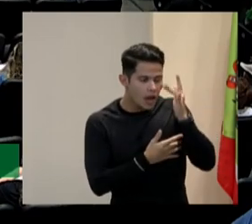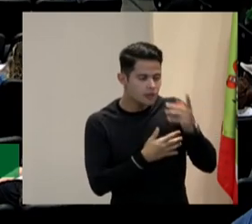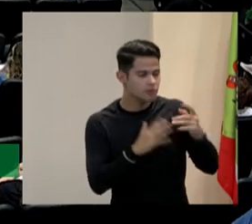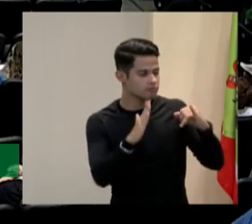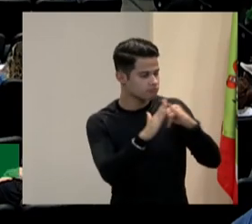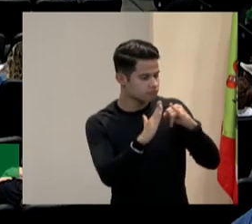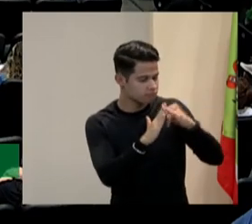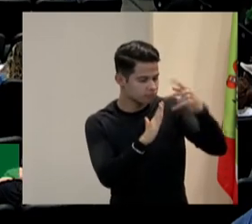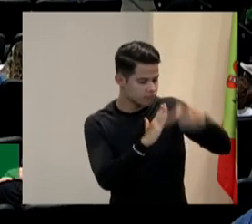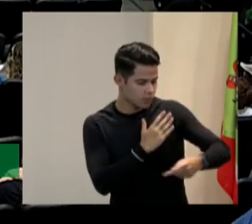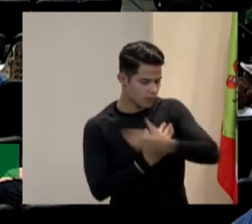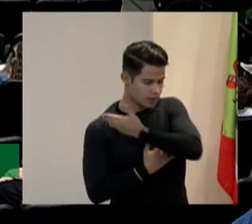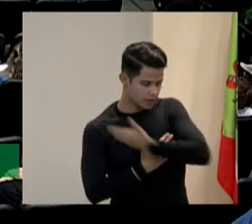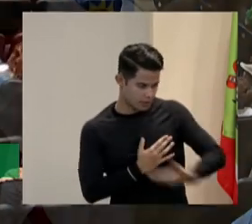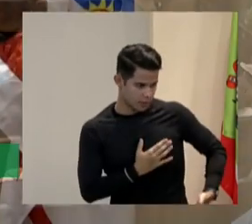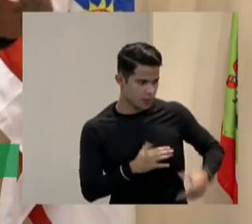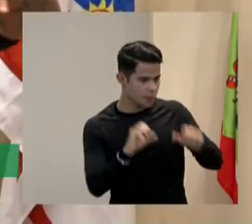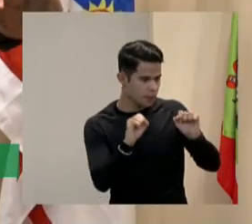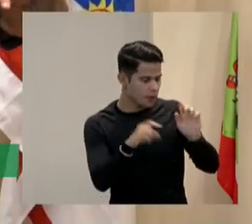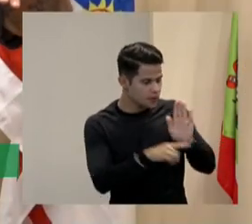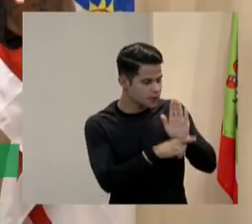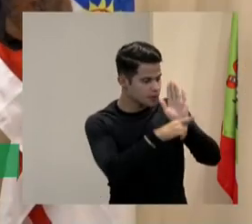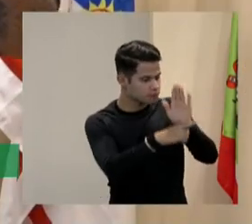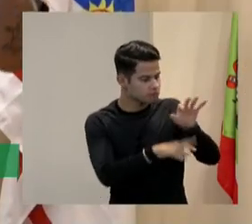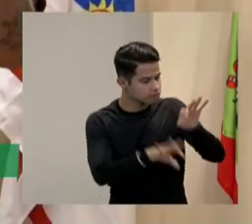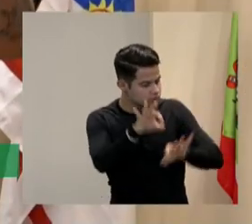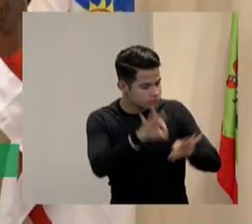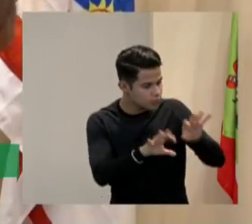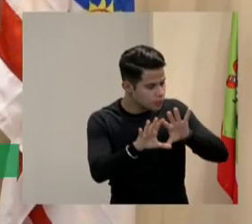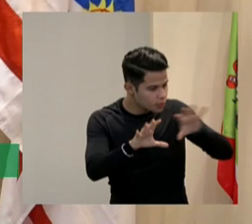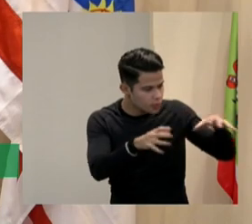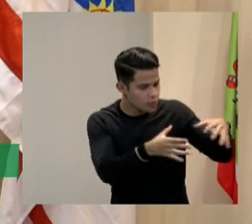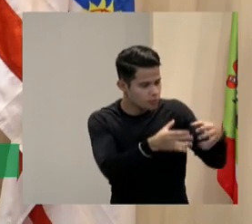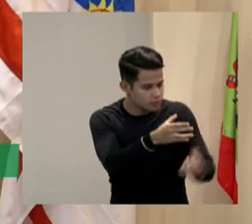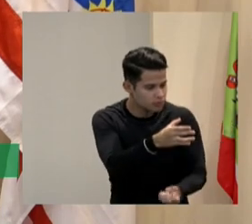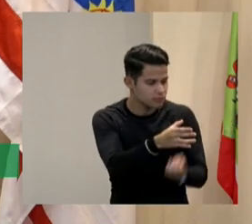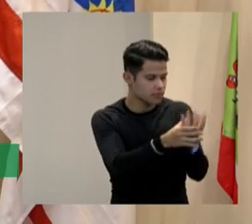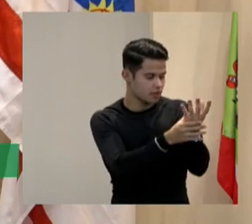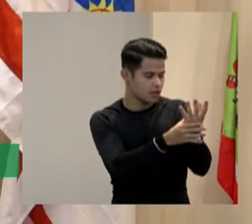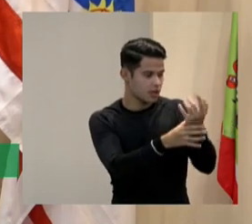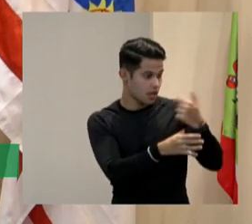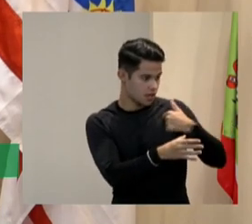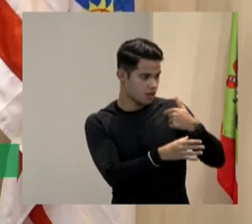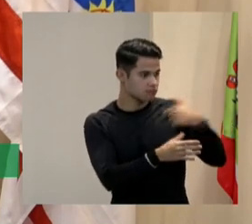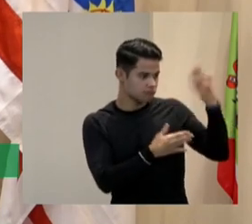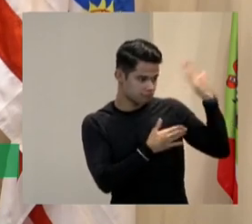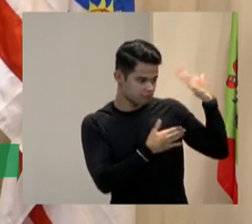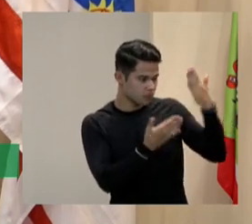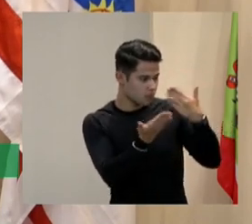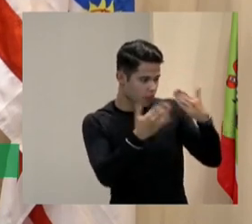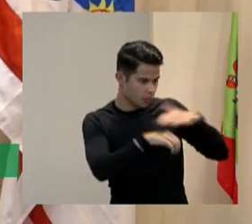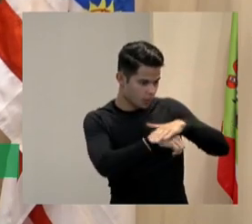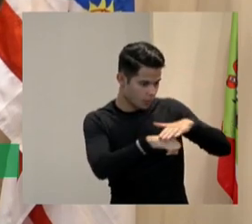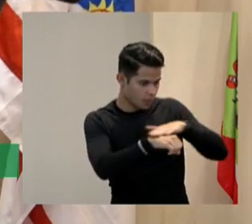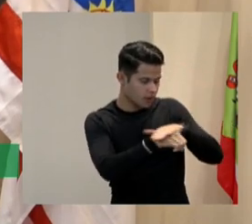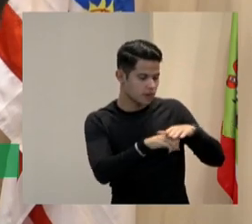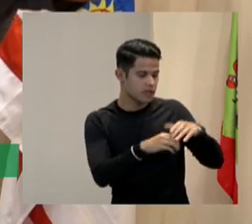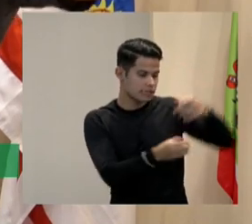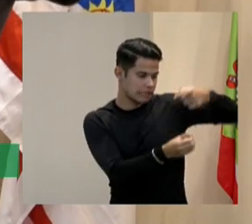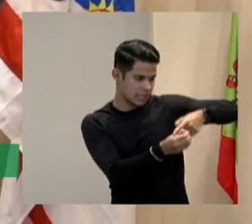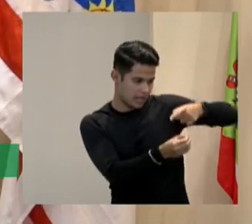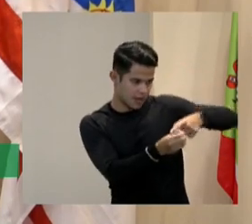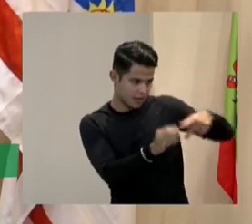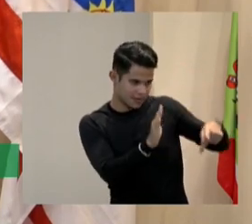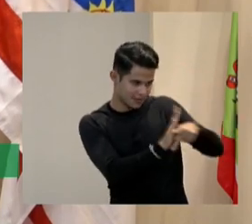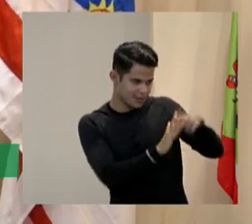públicas elas podem ajudar montando realmente esses grupos eu estou para conversar na cidade onde eu estou de Indaiatuba que eu também